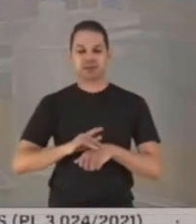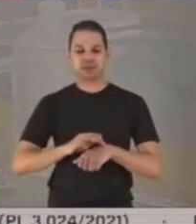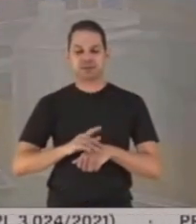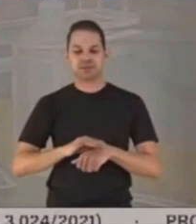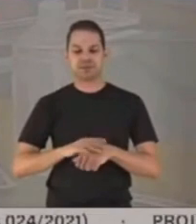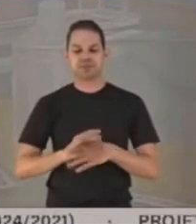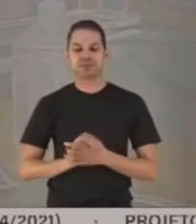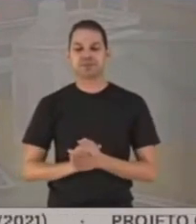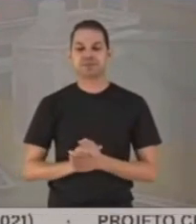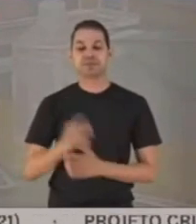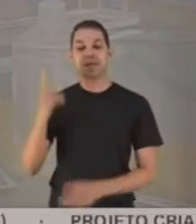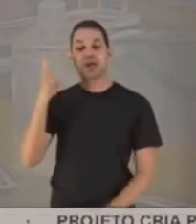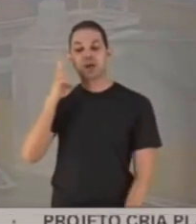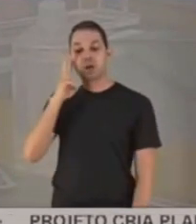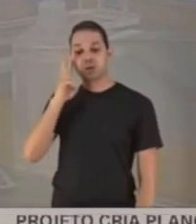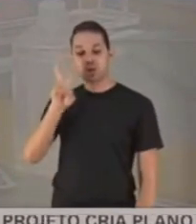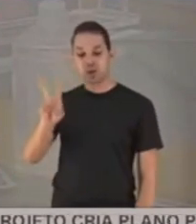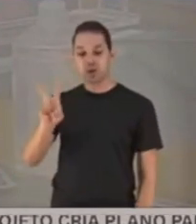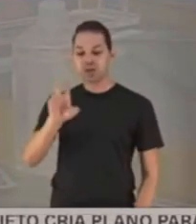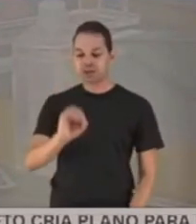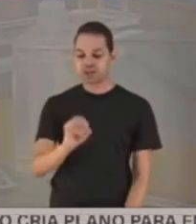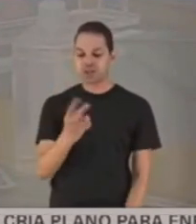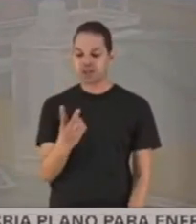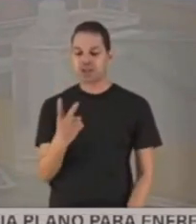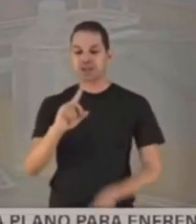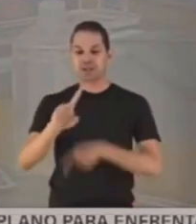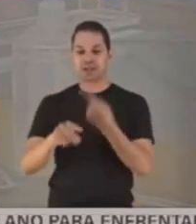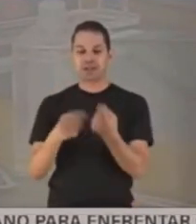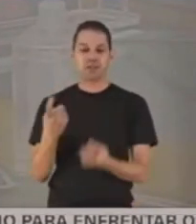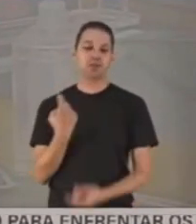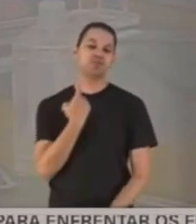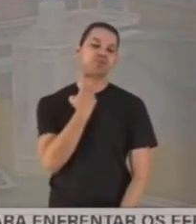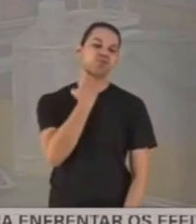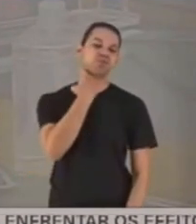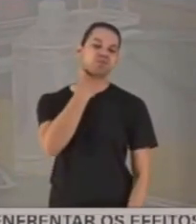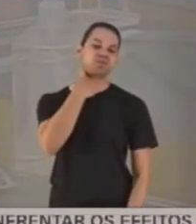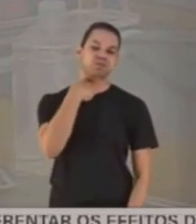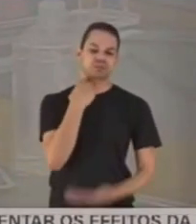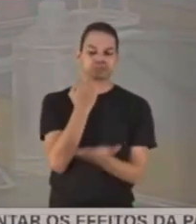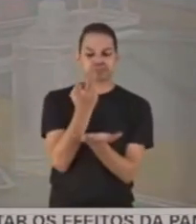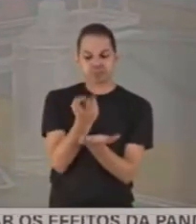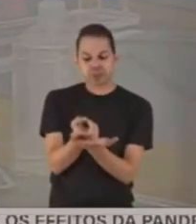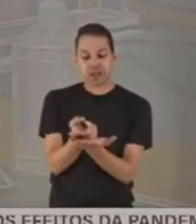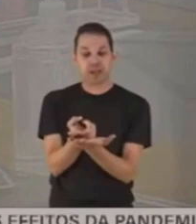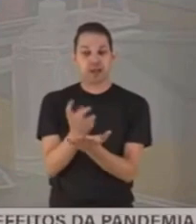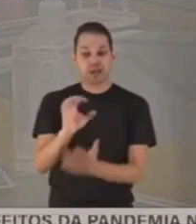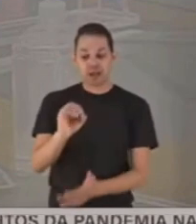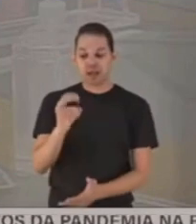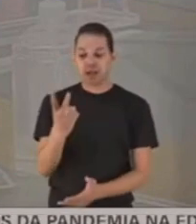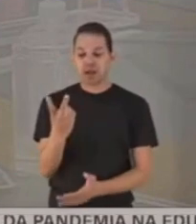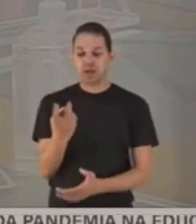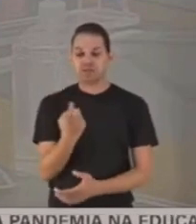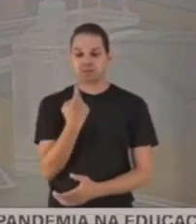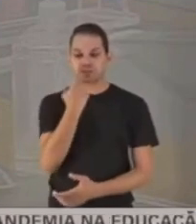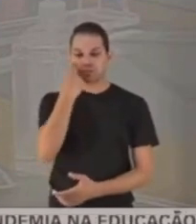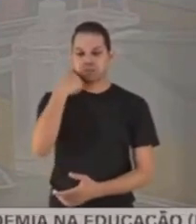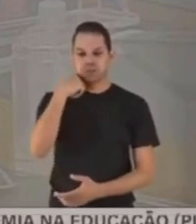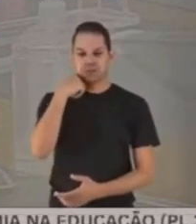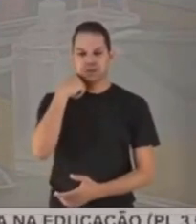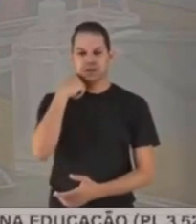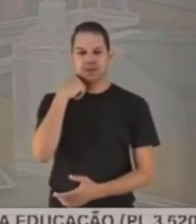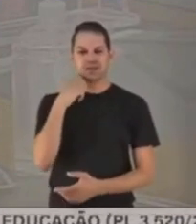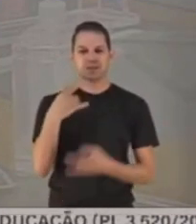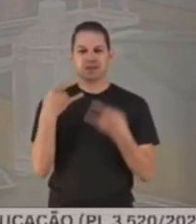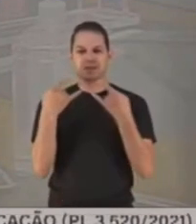ela ficou dois dias em oxigênio e depois foi entubada, inclusive, quando ela estava com oxigênio, eu não sei se o nome é esse,